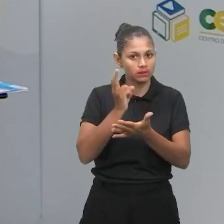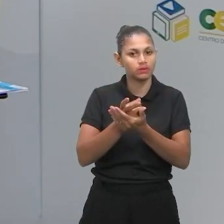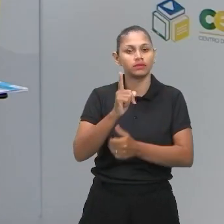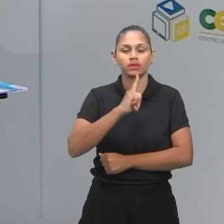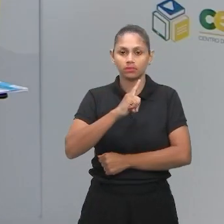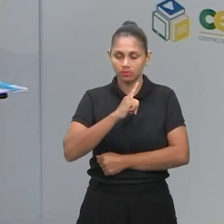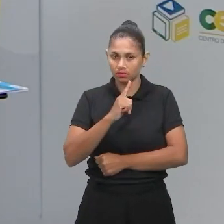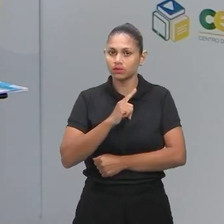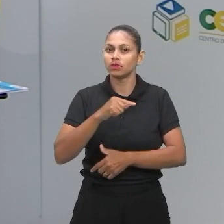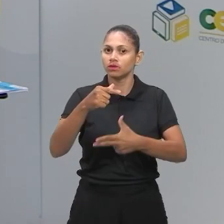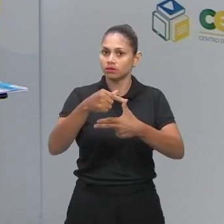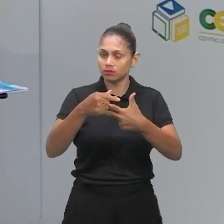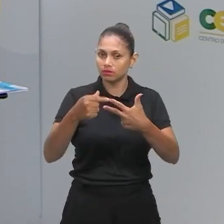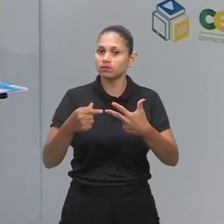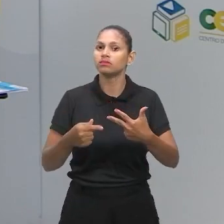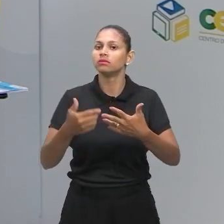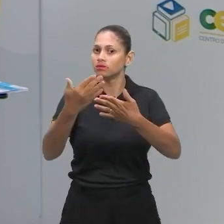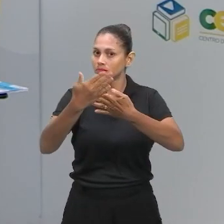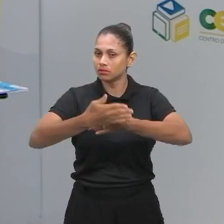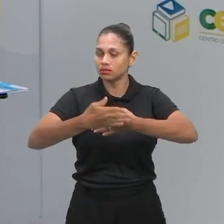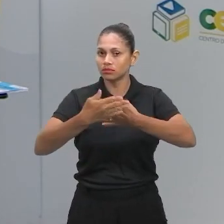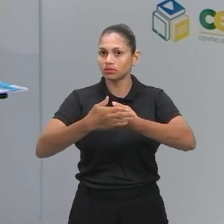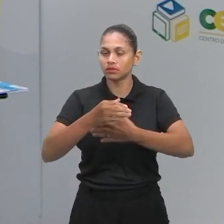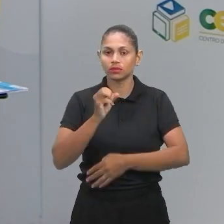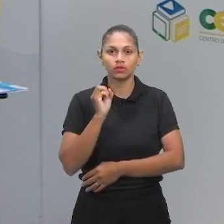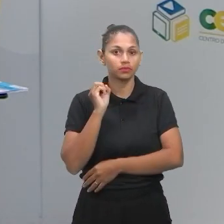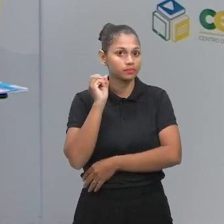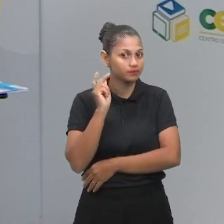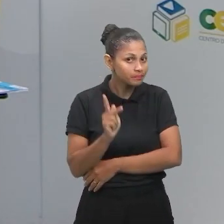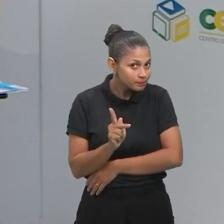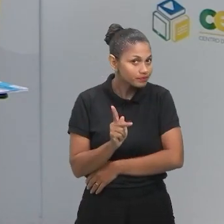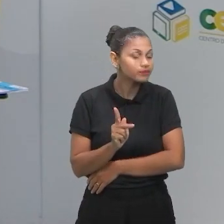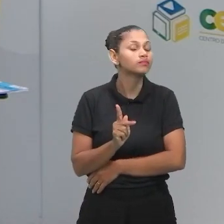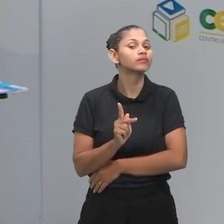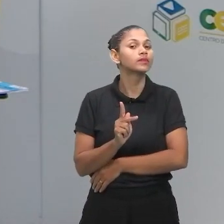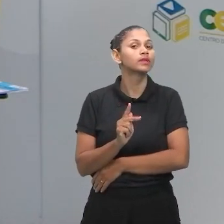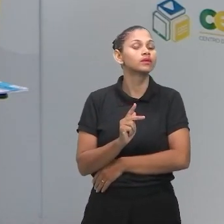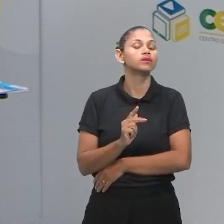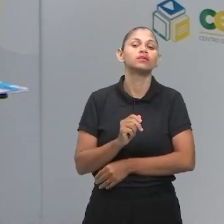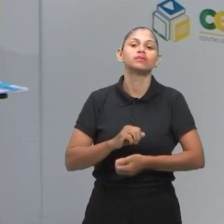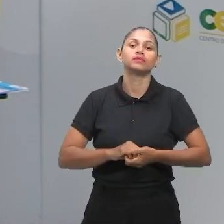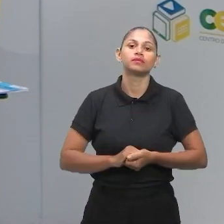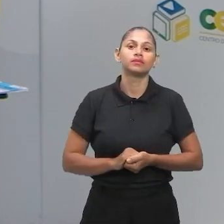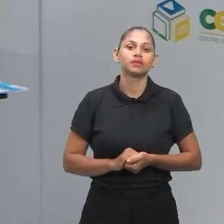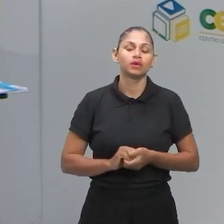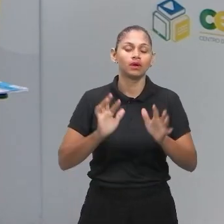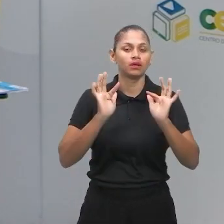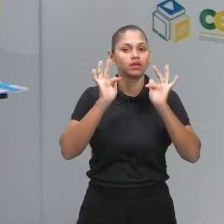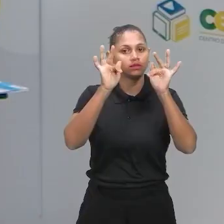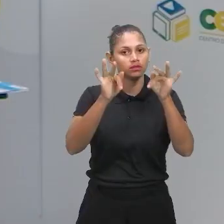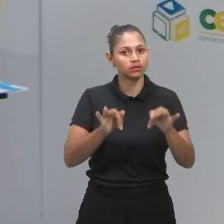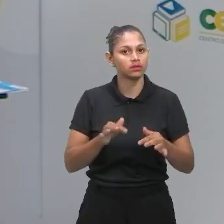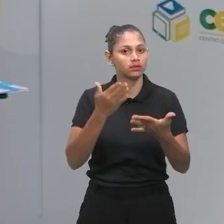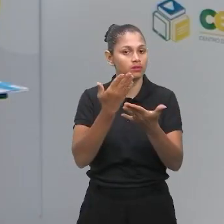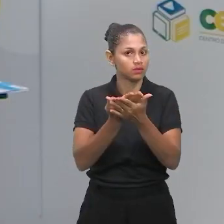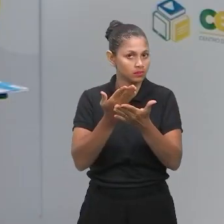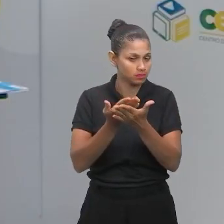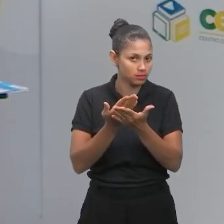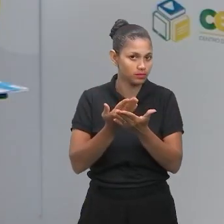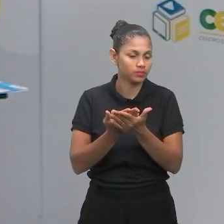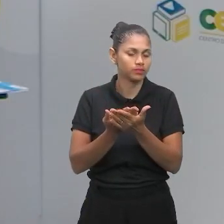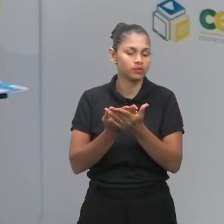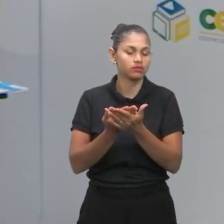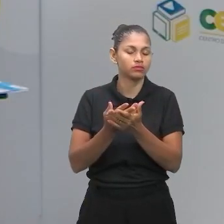fáceis na sua prova. Tudo bem? Ok? Até aqui tudo bem, pessoal? Então, por aqui a gente fica nessa aula de hoje, tá?